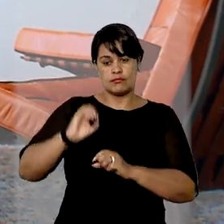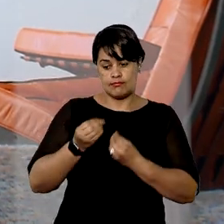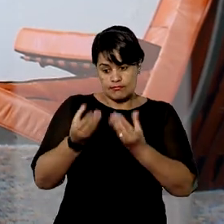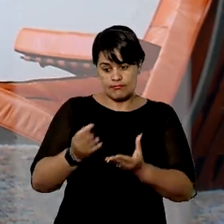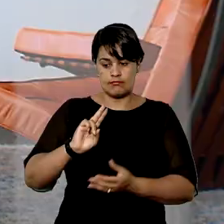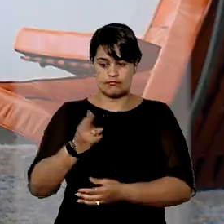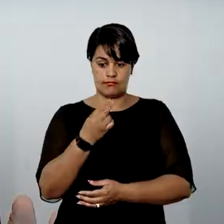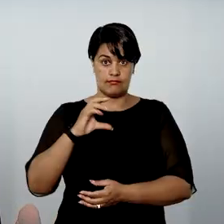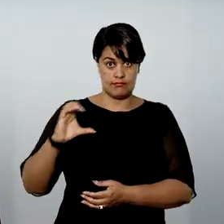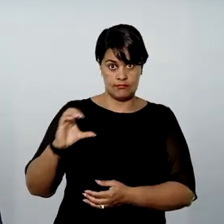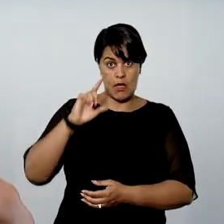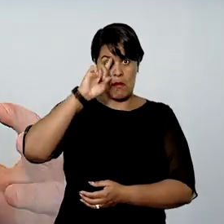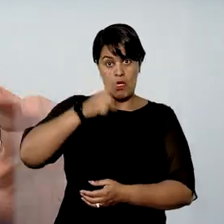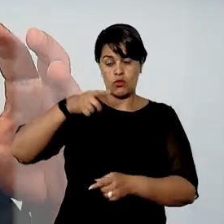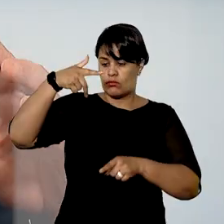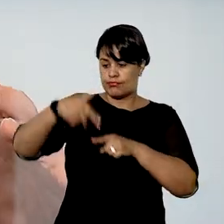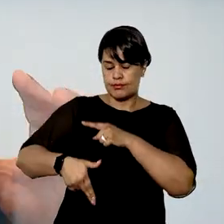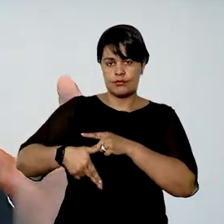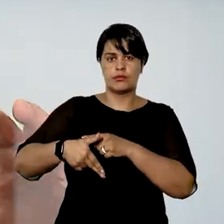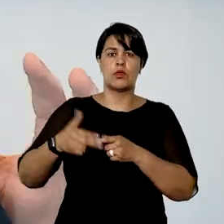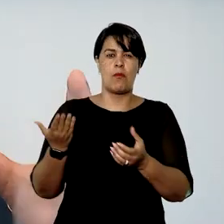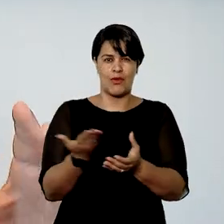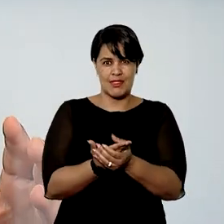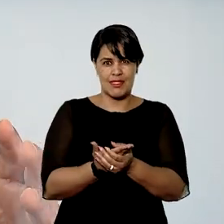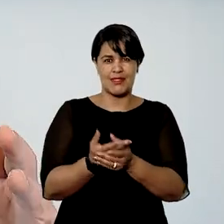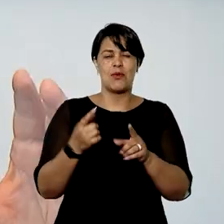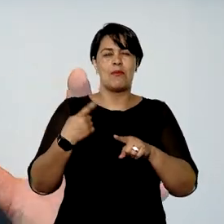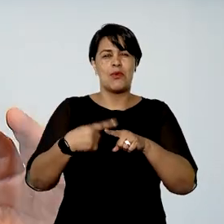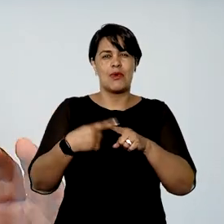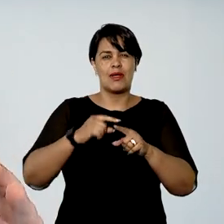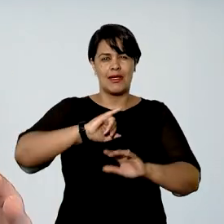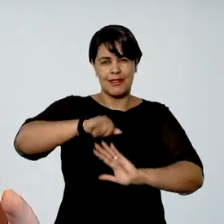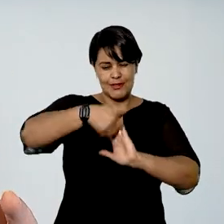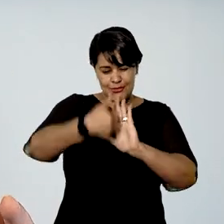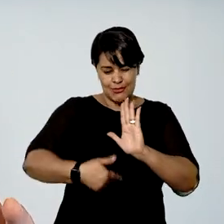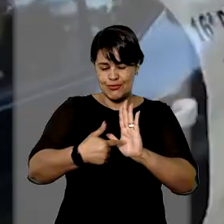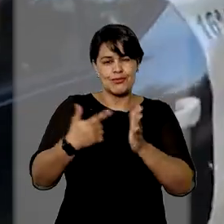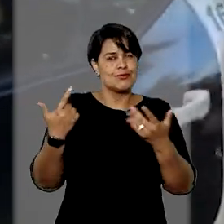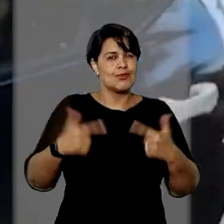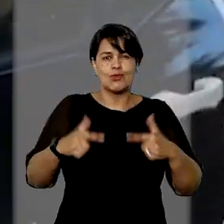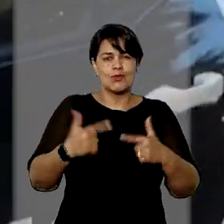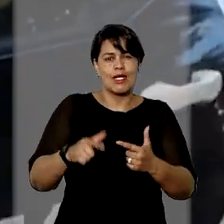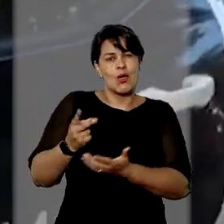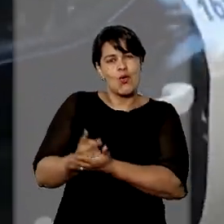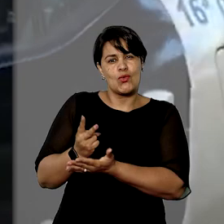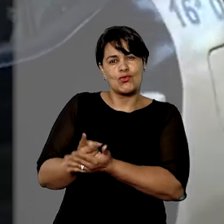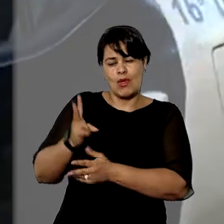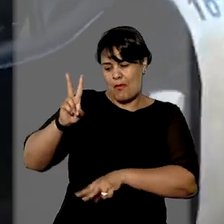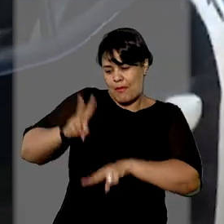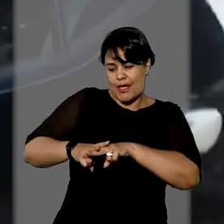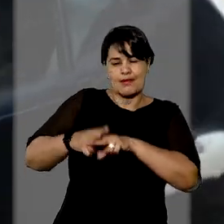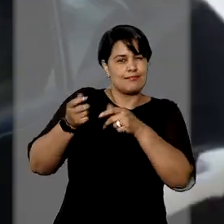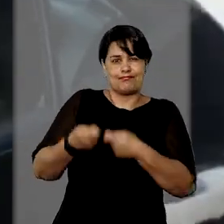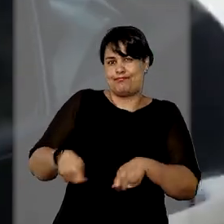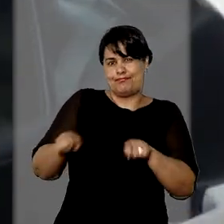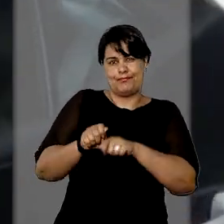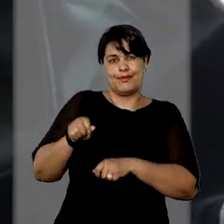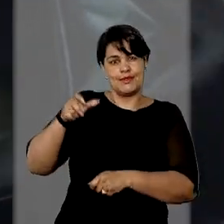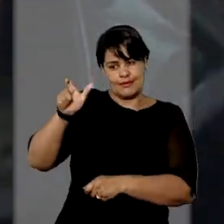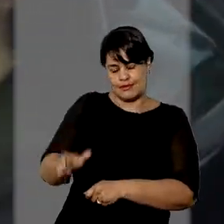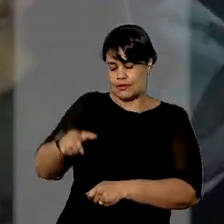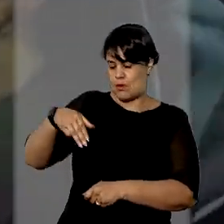instrução processual e a ausência de fundamentos idôneos e suficientes que justifiquem a manutenção da prisão